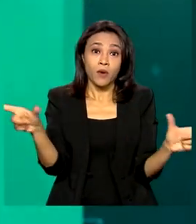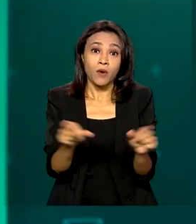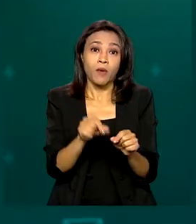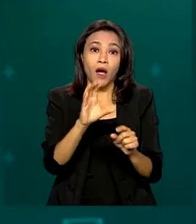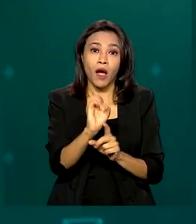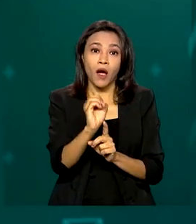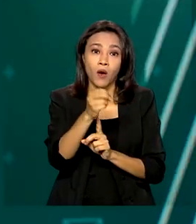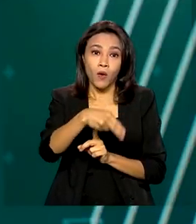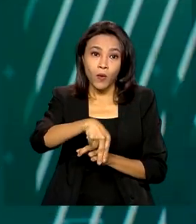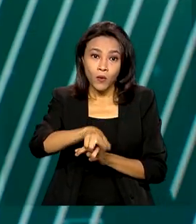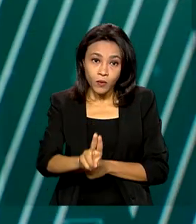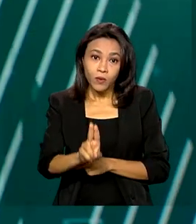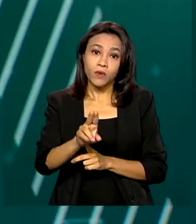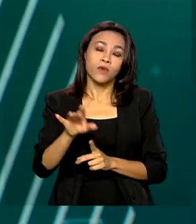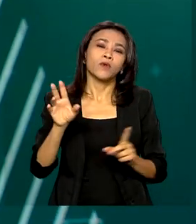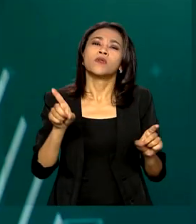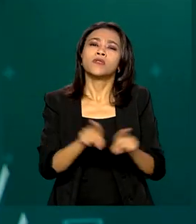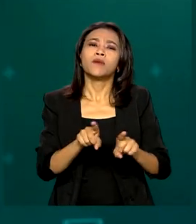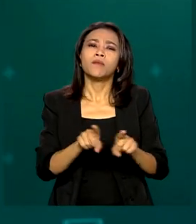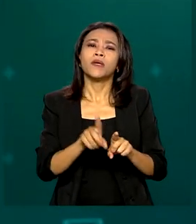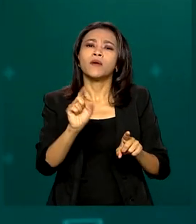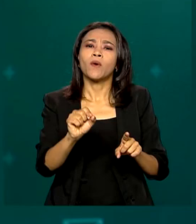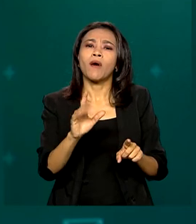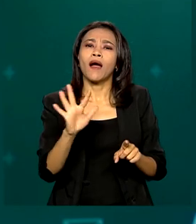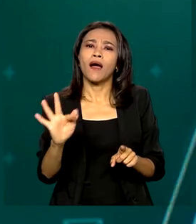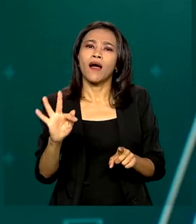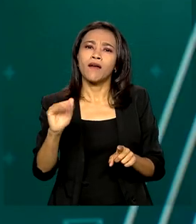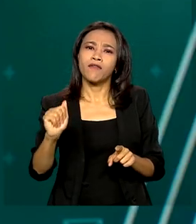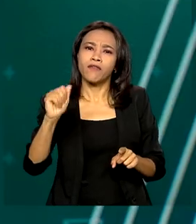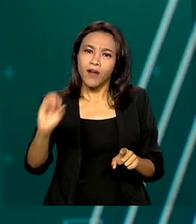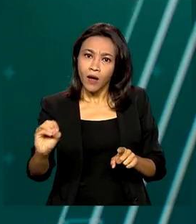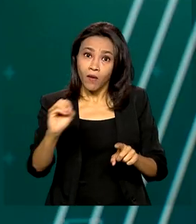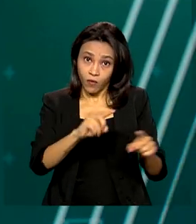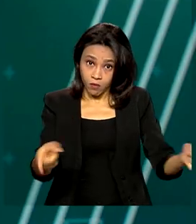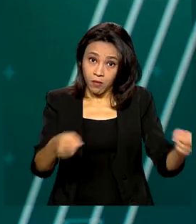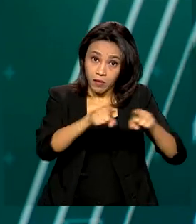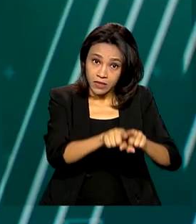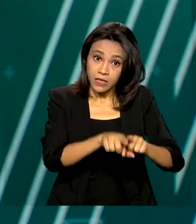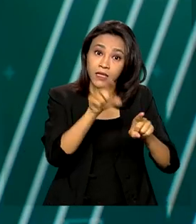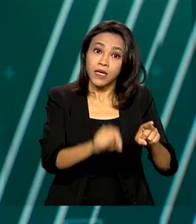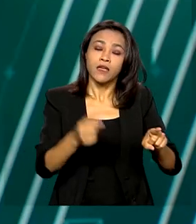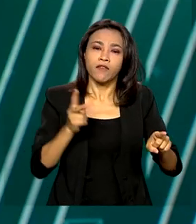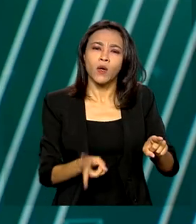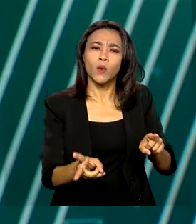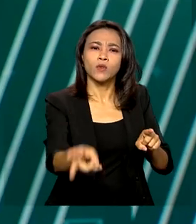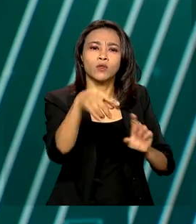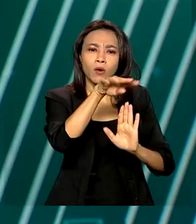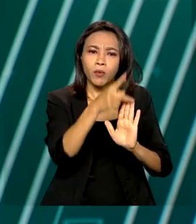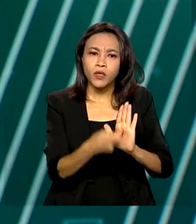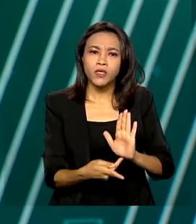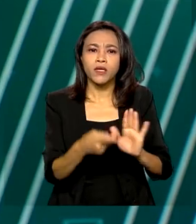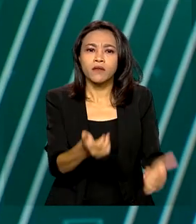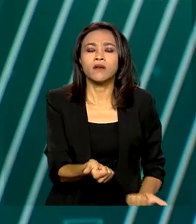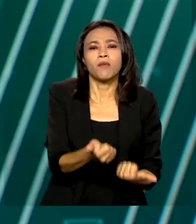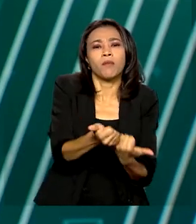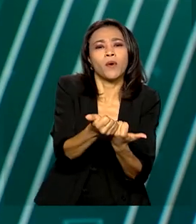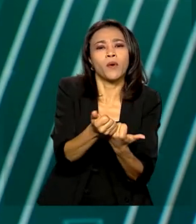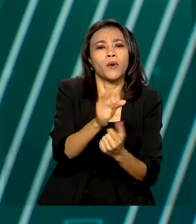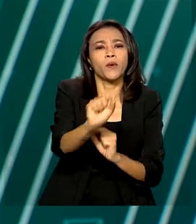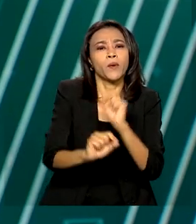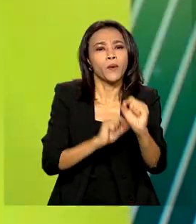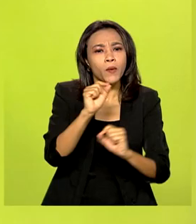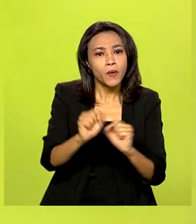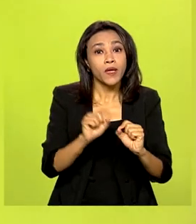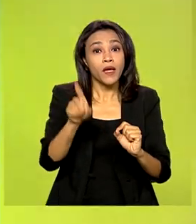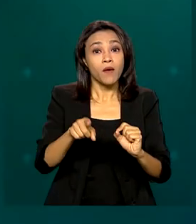Agricultura e Alimentação, a FAO. Um dos projetos que será continuado é o de apoio ao aprimoramento e a